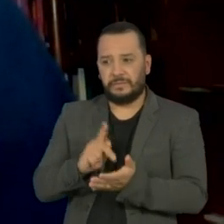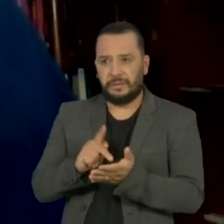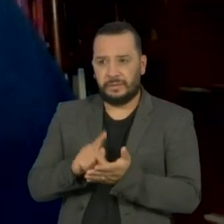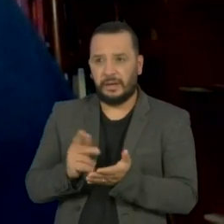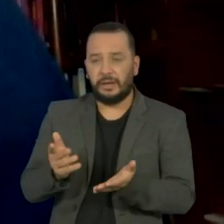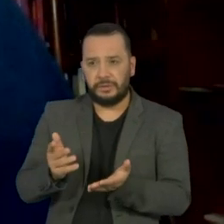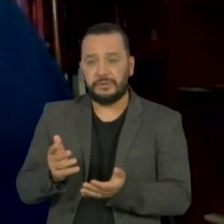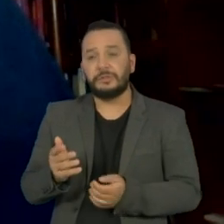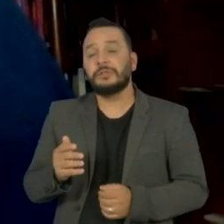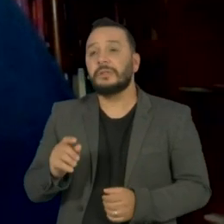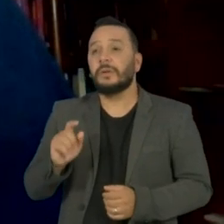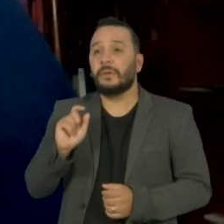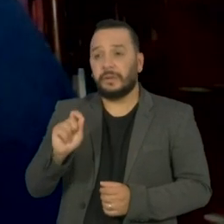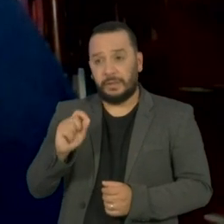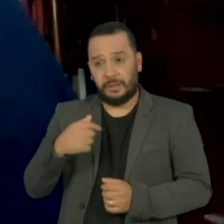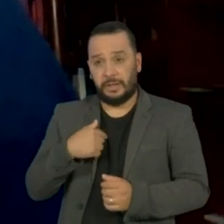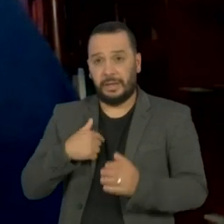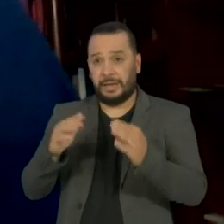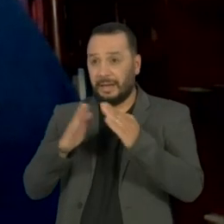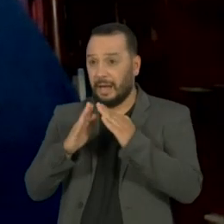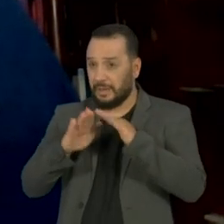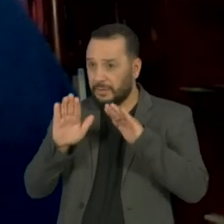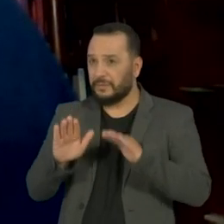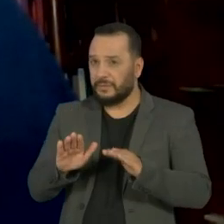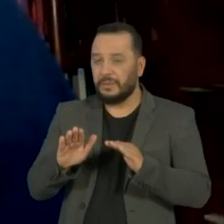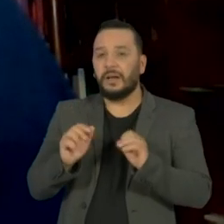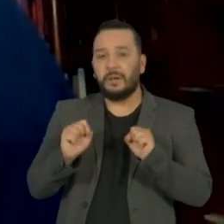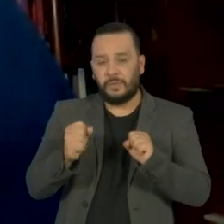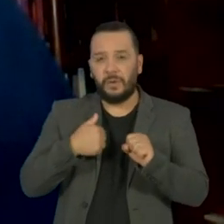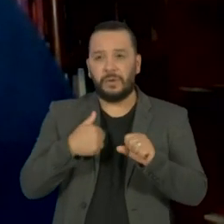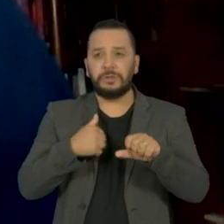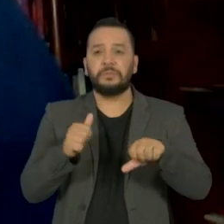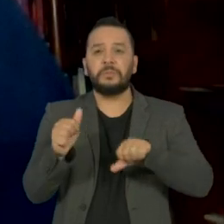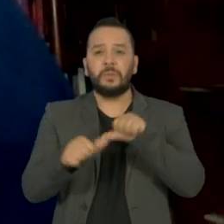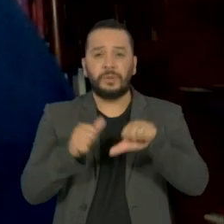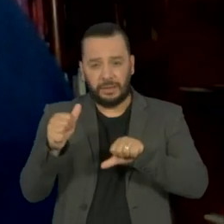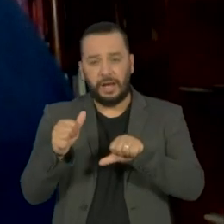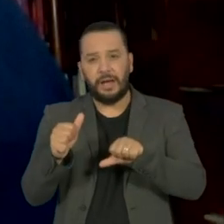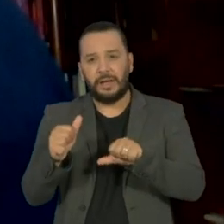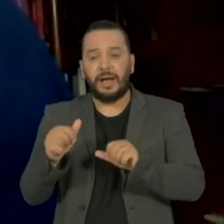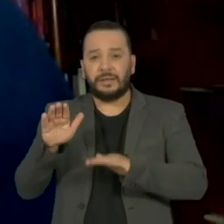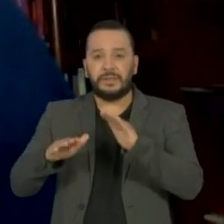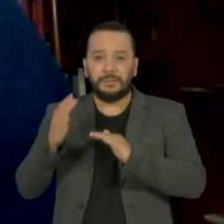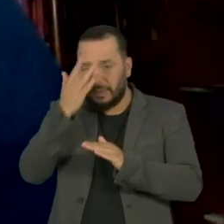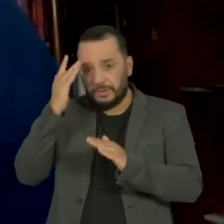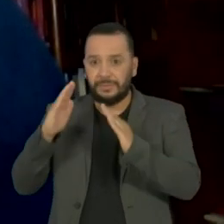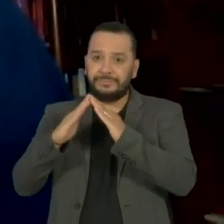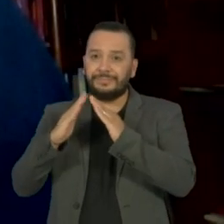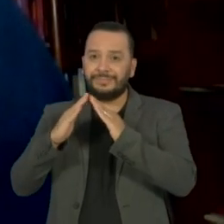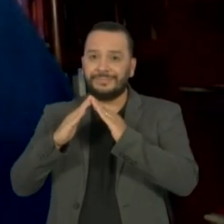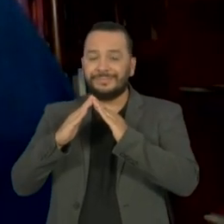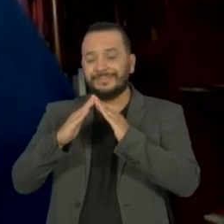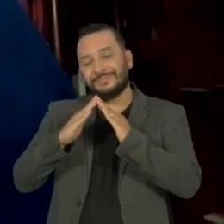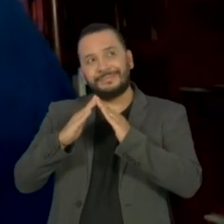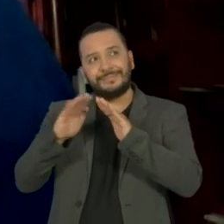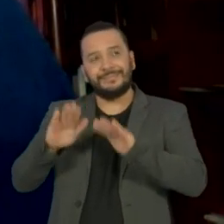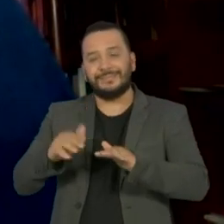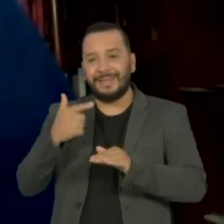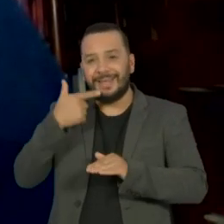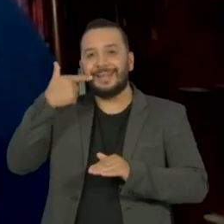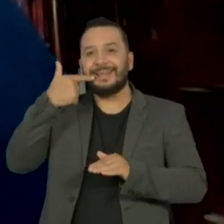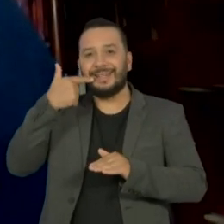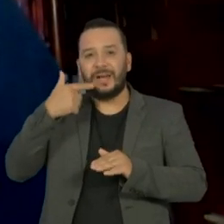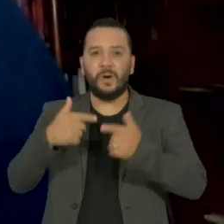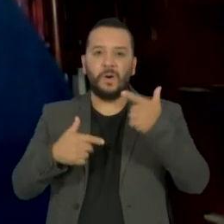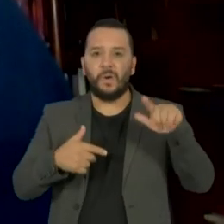de quarentena pode se alterar dramaticamente de uma pessoa para outra conforme as suas condições de pressão